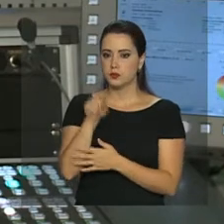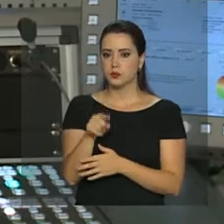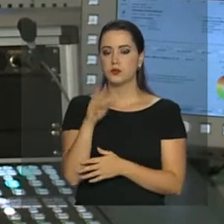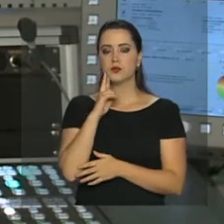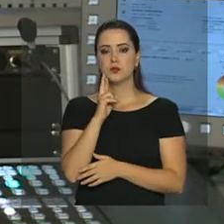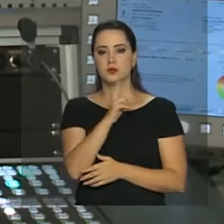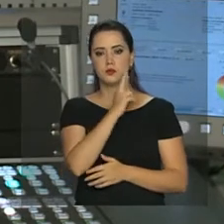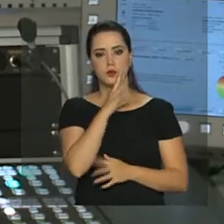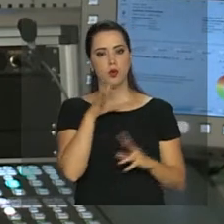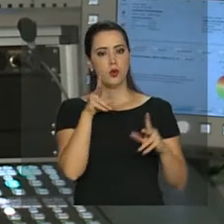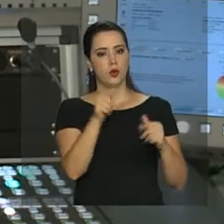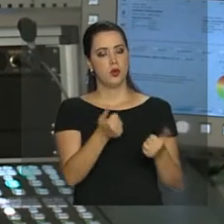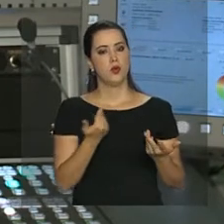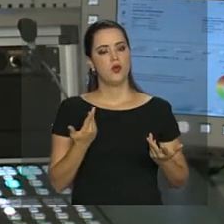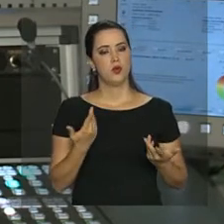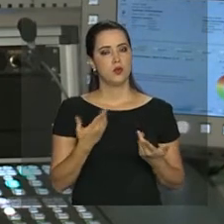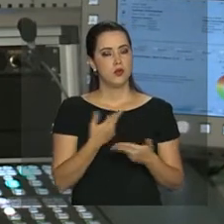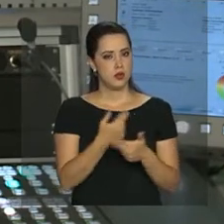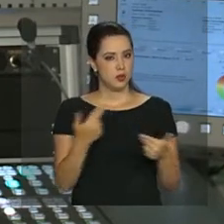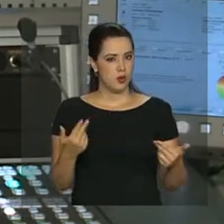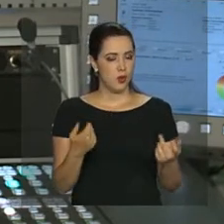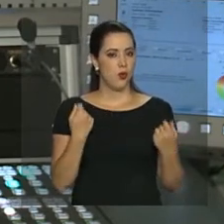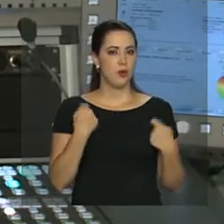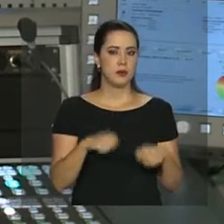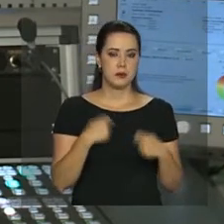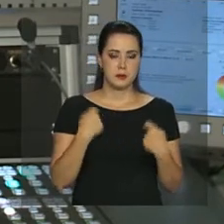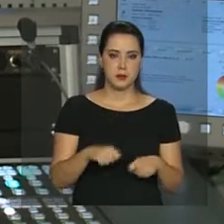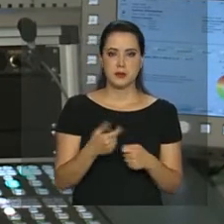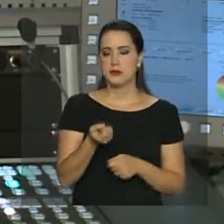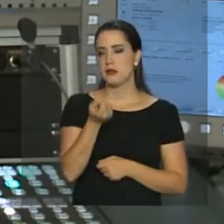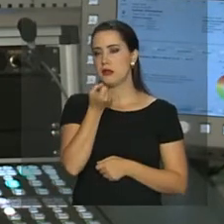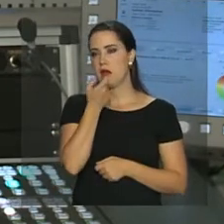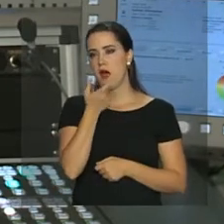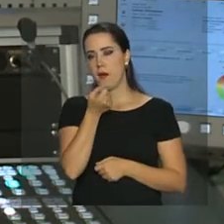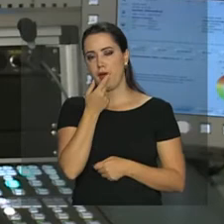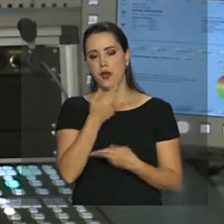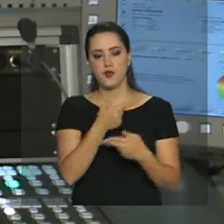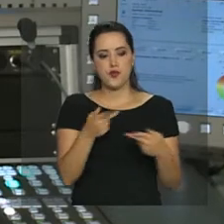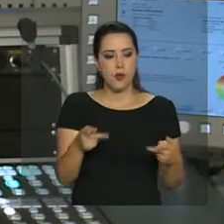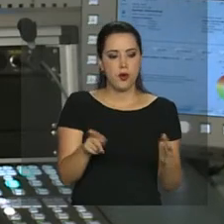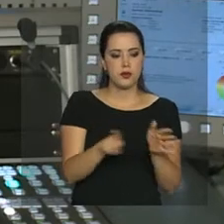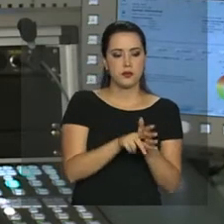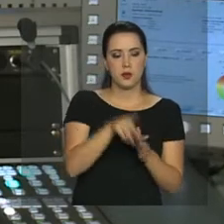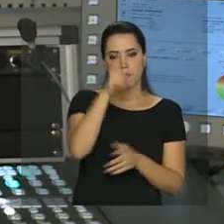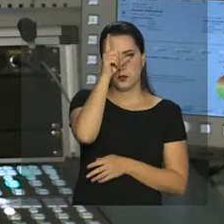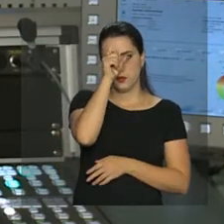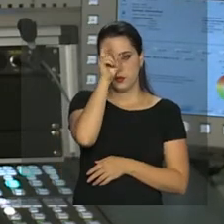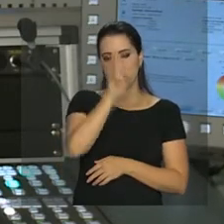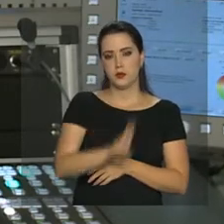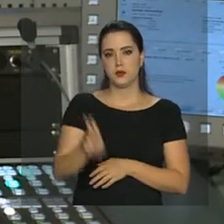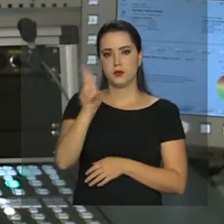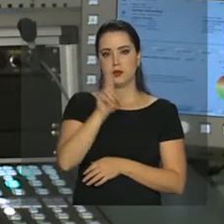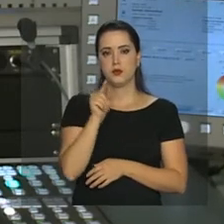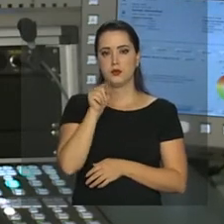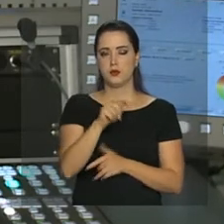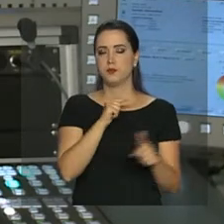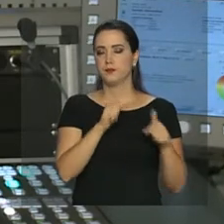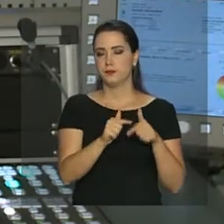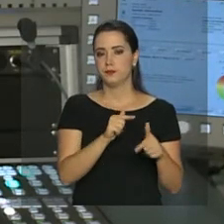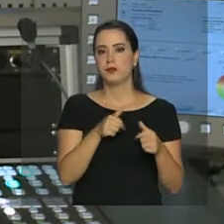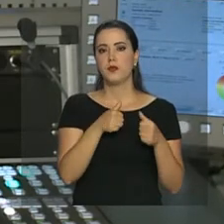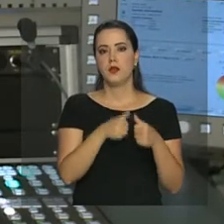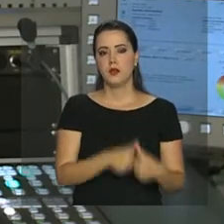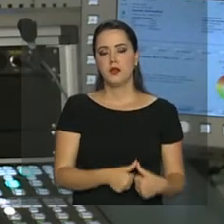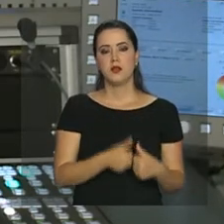Roraima. Todos os insumos, remédios e equipamentos hospitalares que vão ser utilizados nesta ação